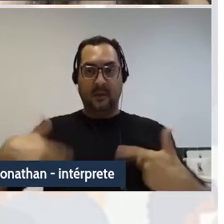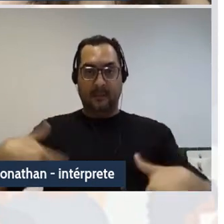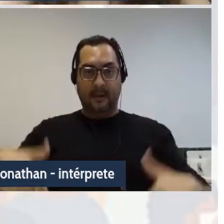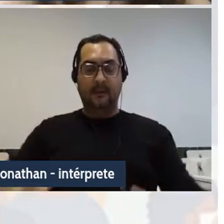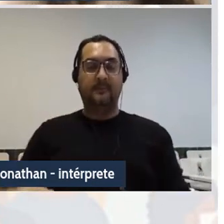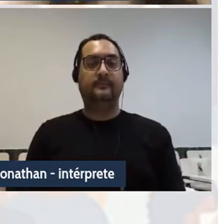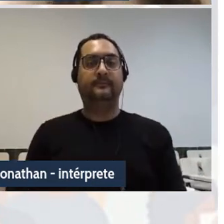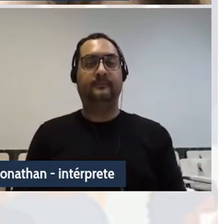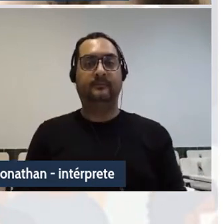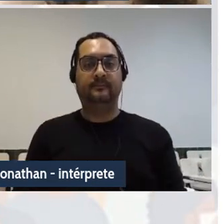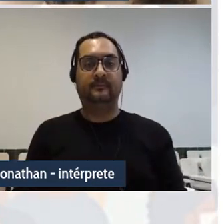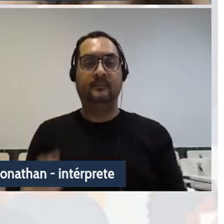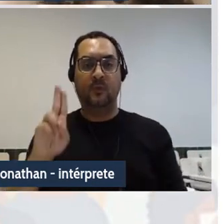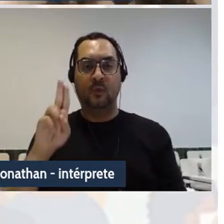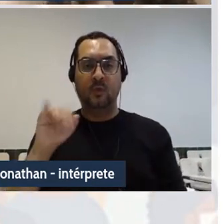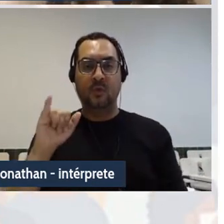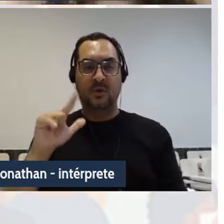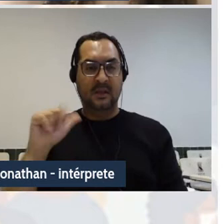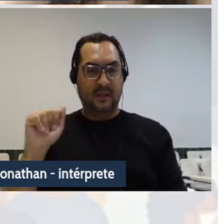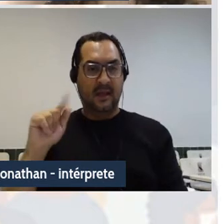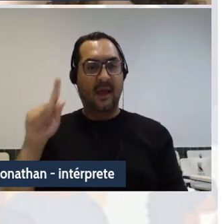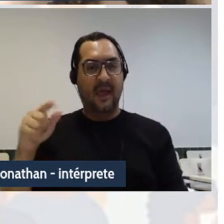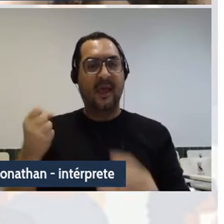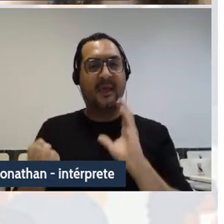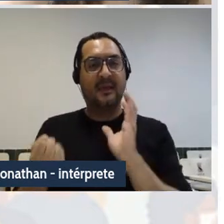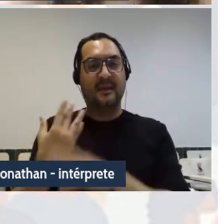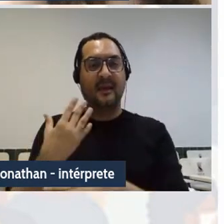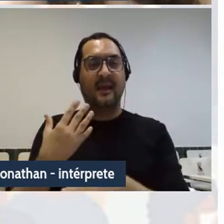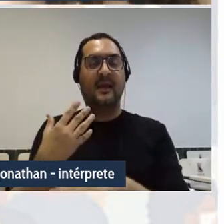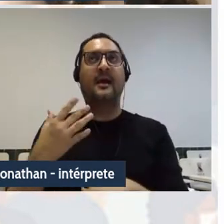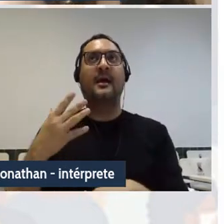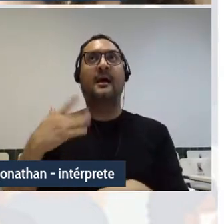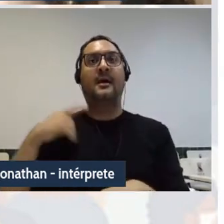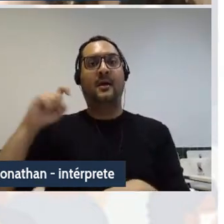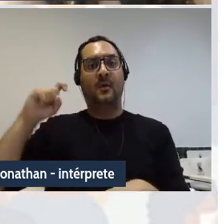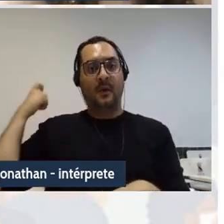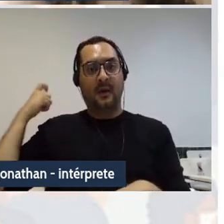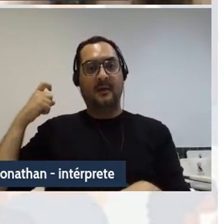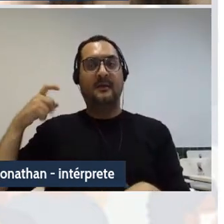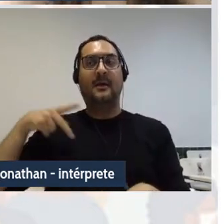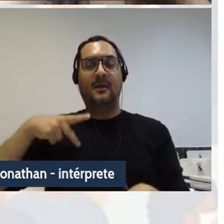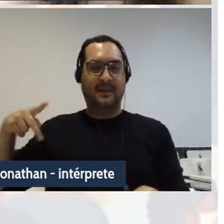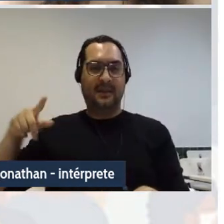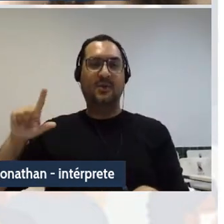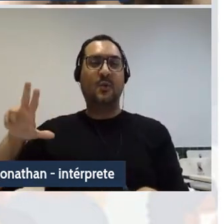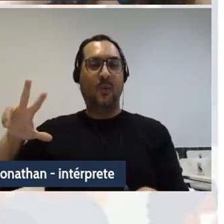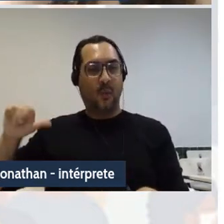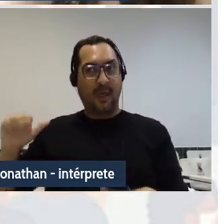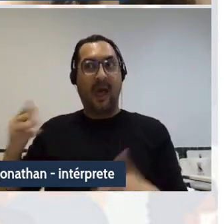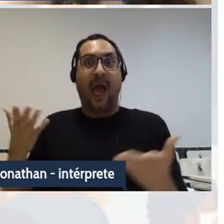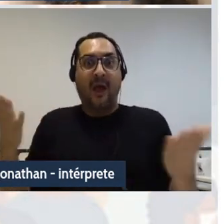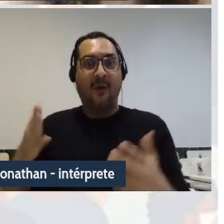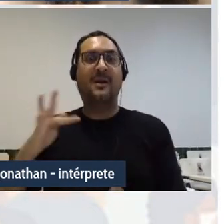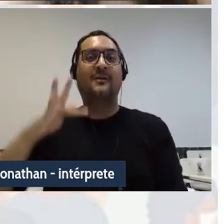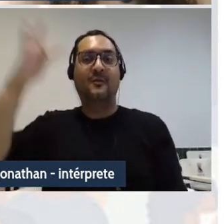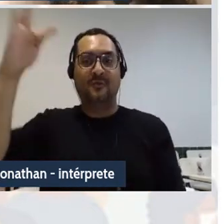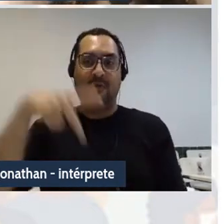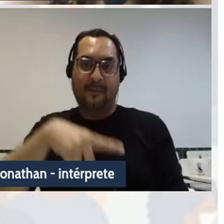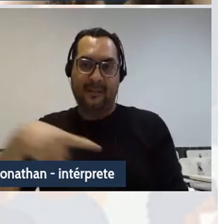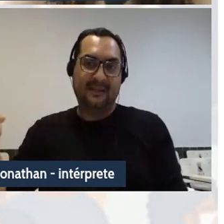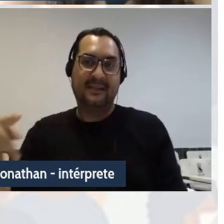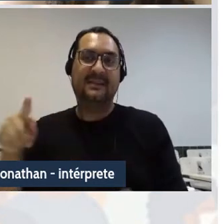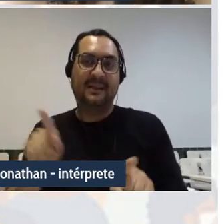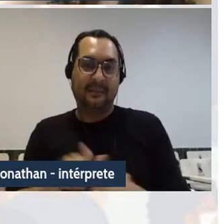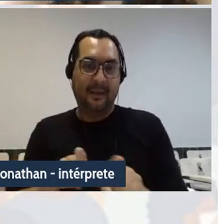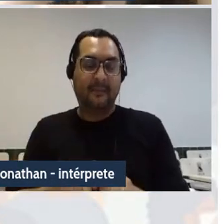conhece, a UNILA foi criada em 2010 pelo nosso ex e agora futuro presidente Luiz Inácio Lula da Silva, tendo como